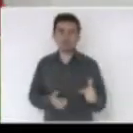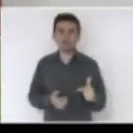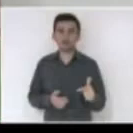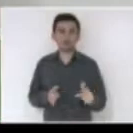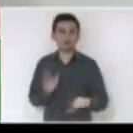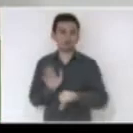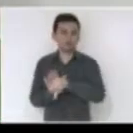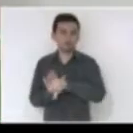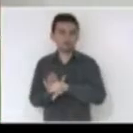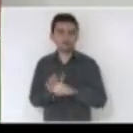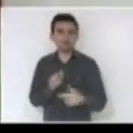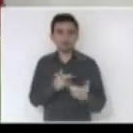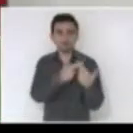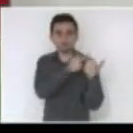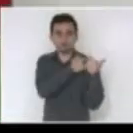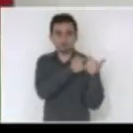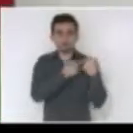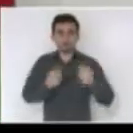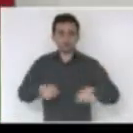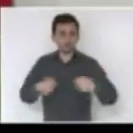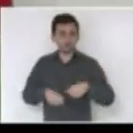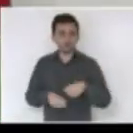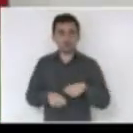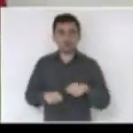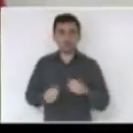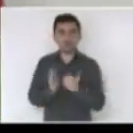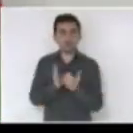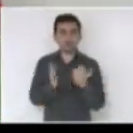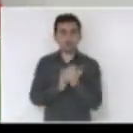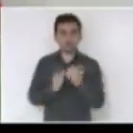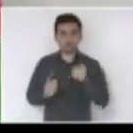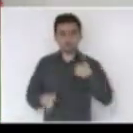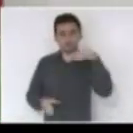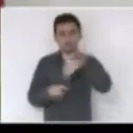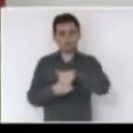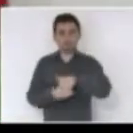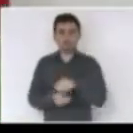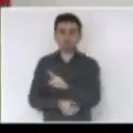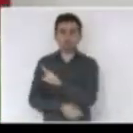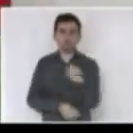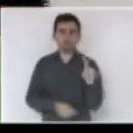responsabilidade e deveria ter uma ação muito mais forte em relação a isso. Vou votar não.